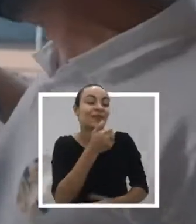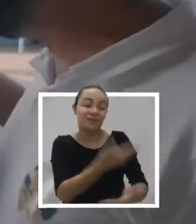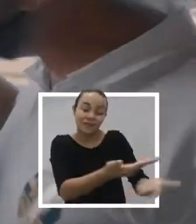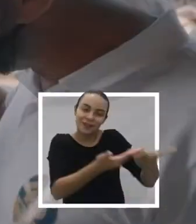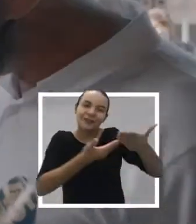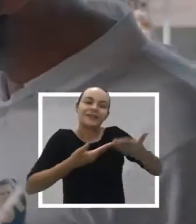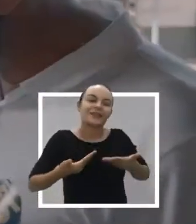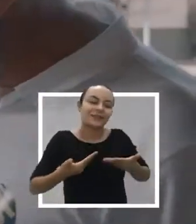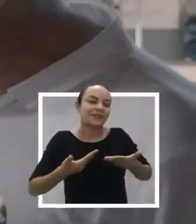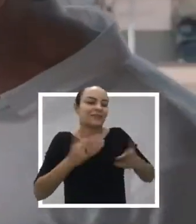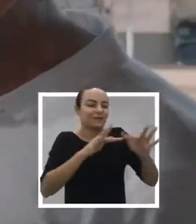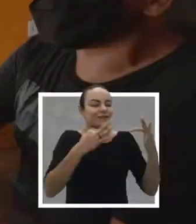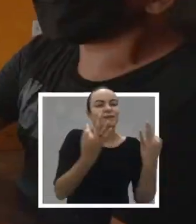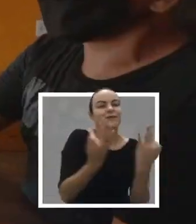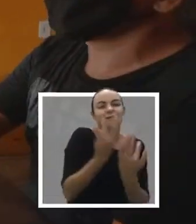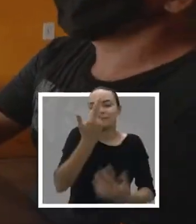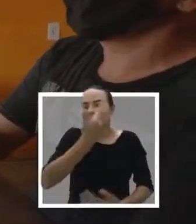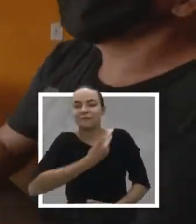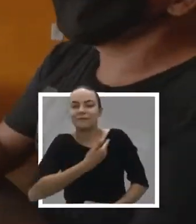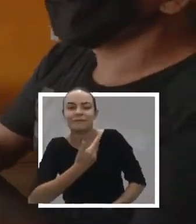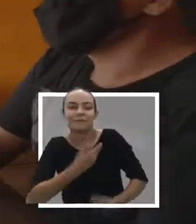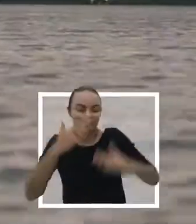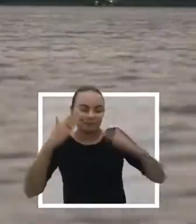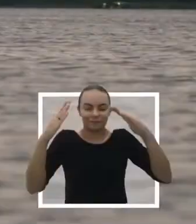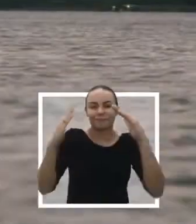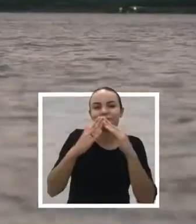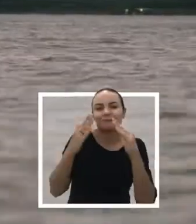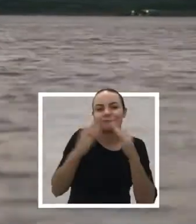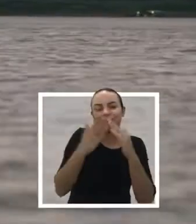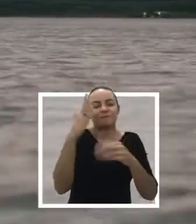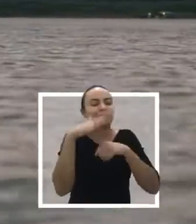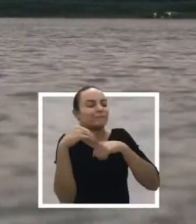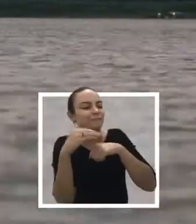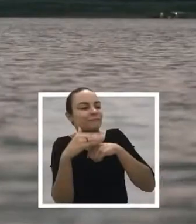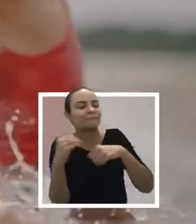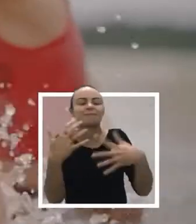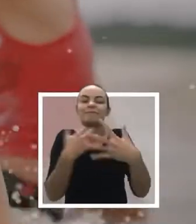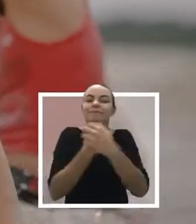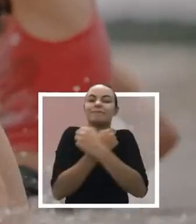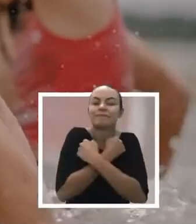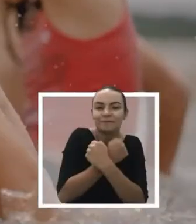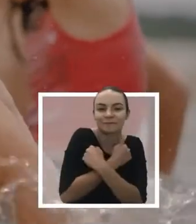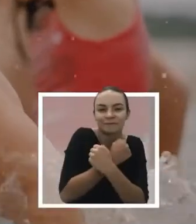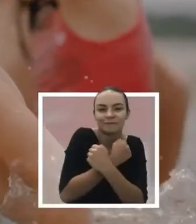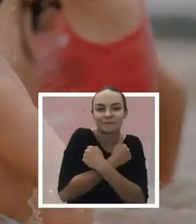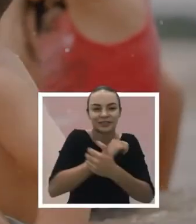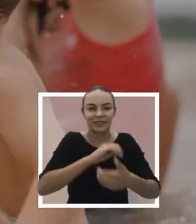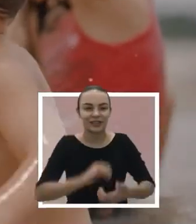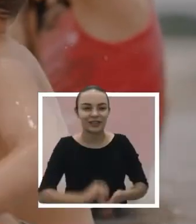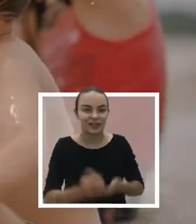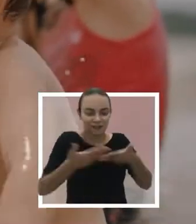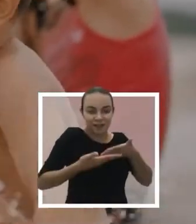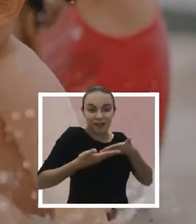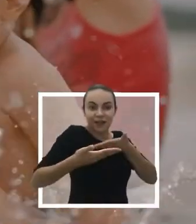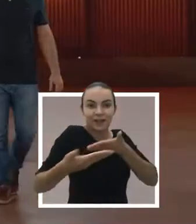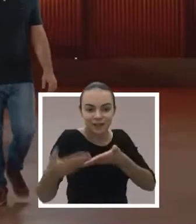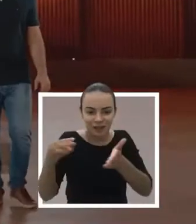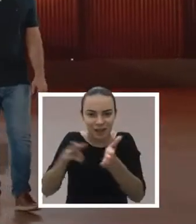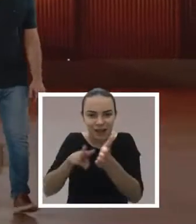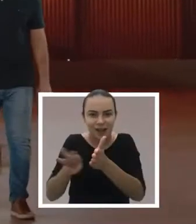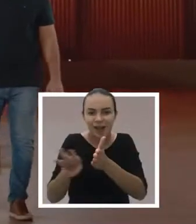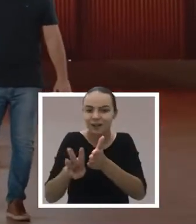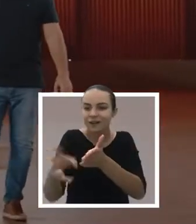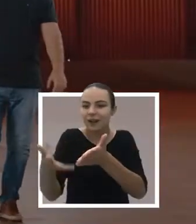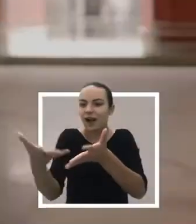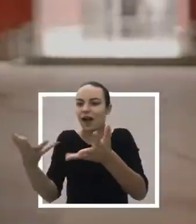uma nova família. Sua hospitalidade, ou como dizem, a água do teu rio Madeira, me fizeram ficar,